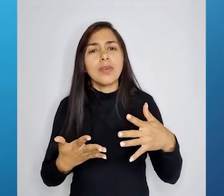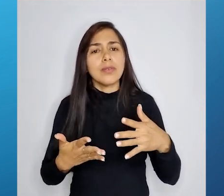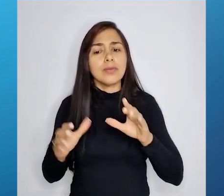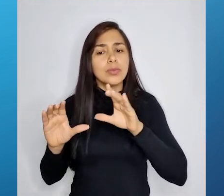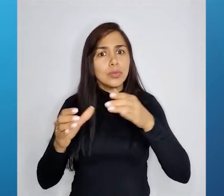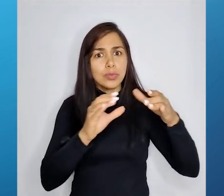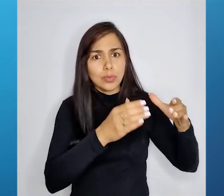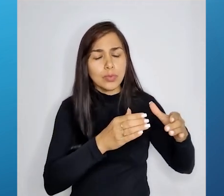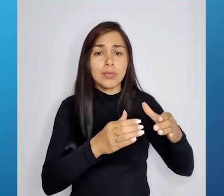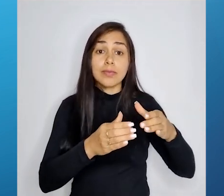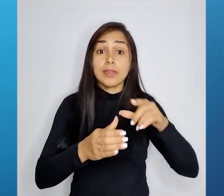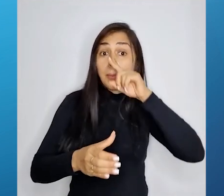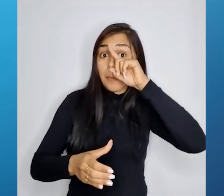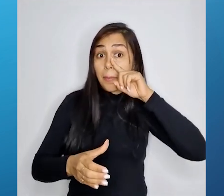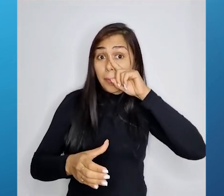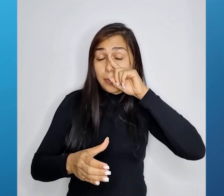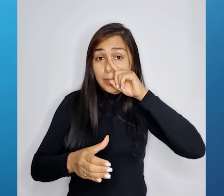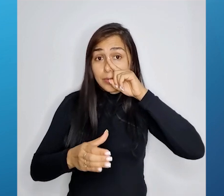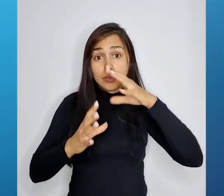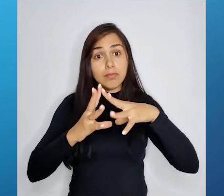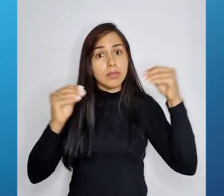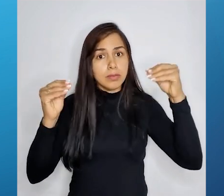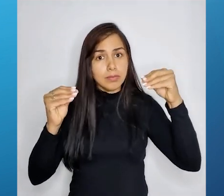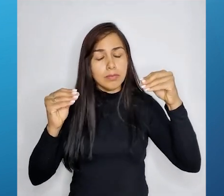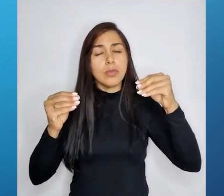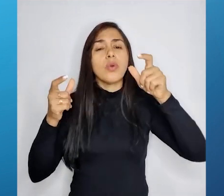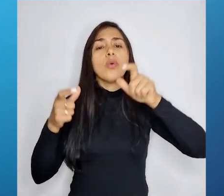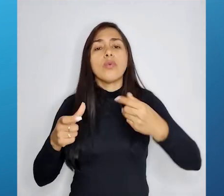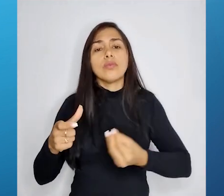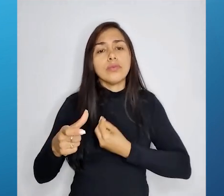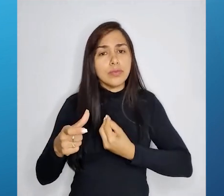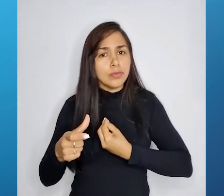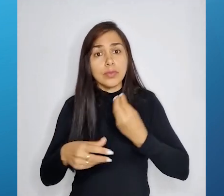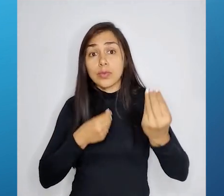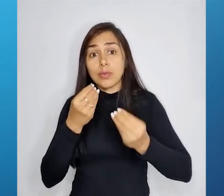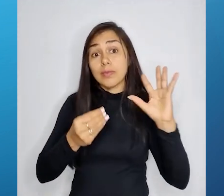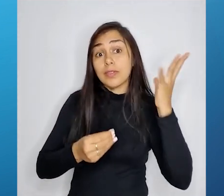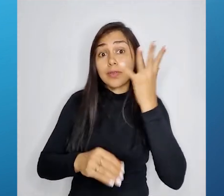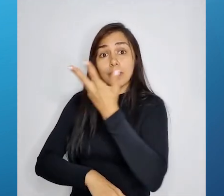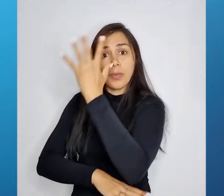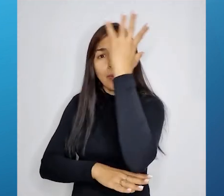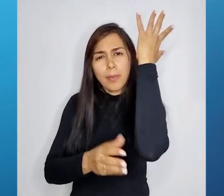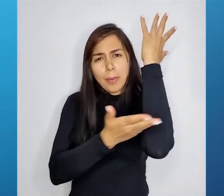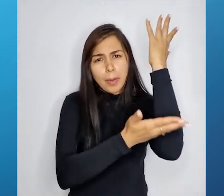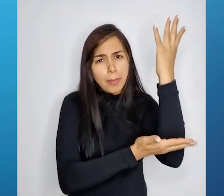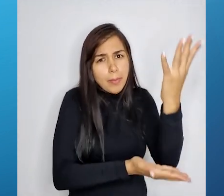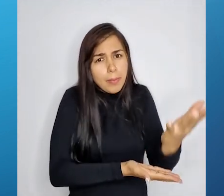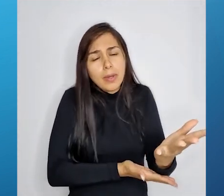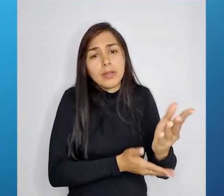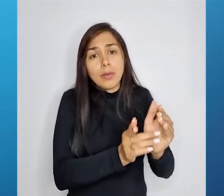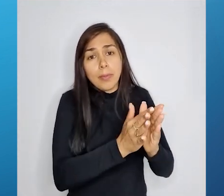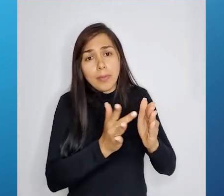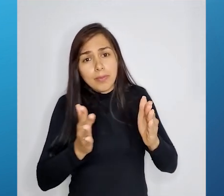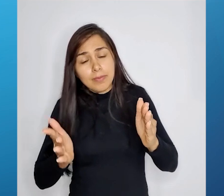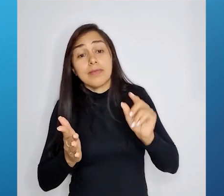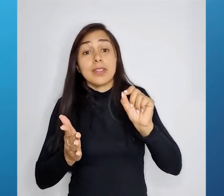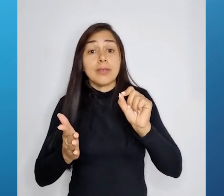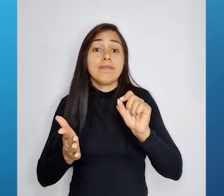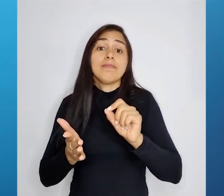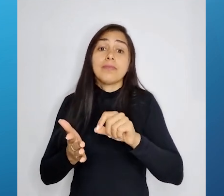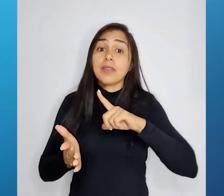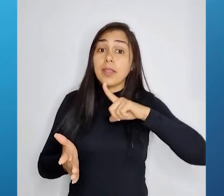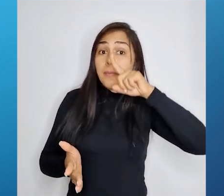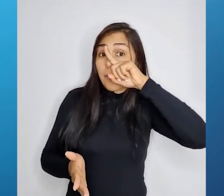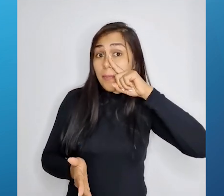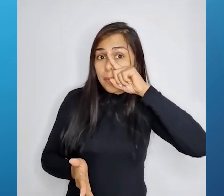animais? Quem são essas espécies de flora? Onde vivem? Como que se dá o desmatamento ao longo do tempo, interferindo na vida desses animais?